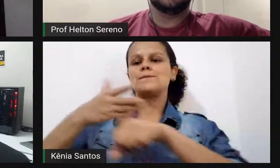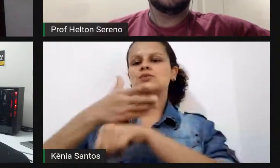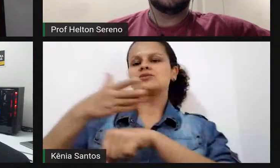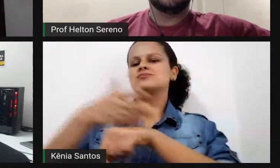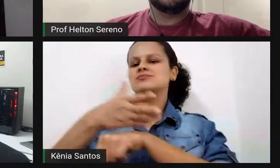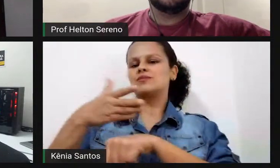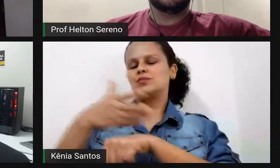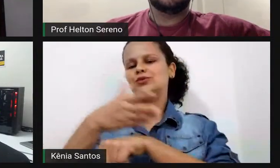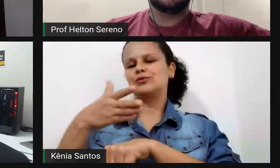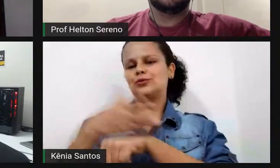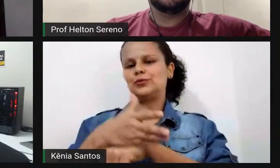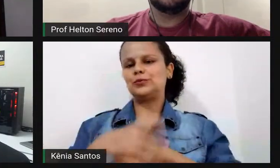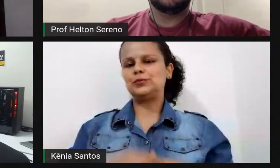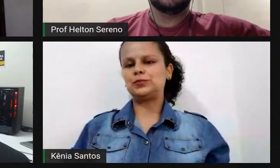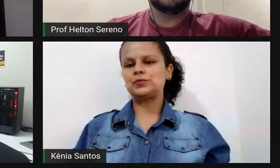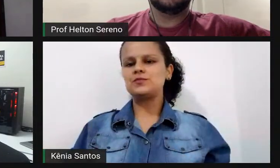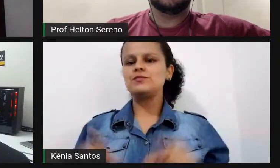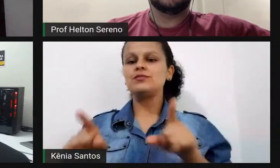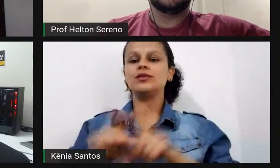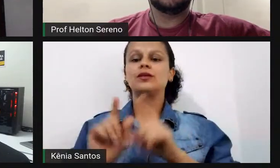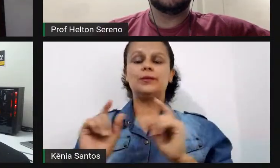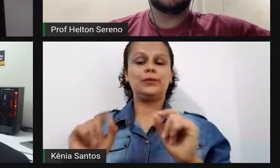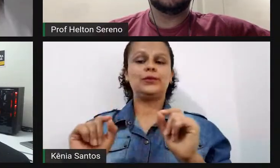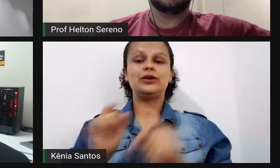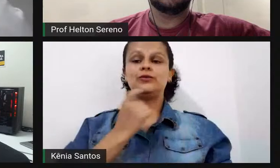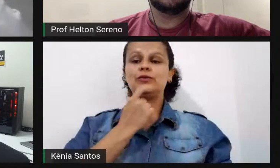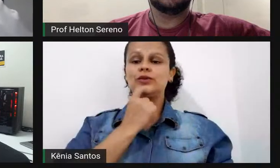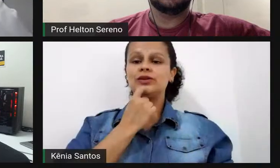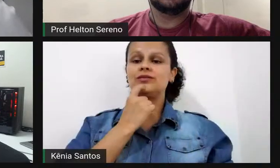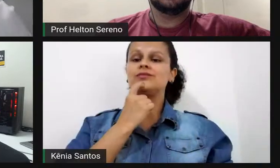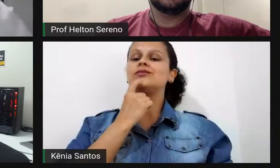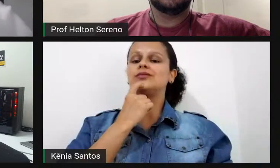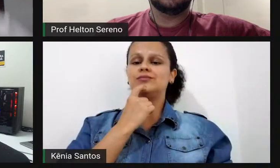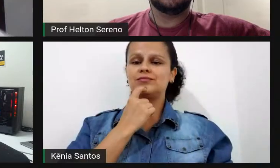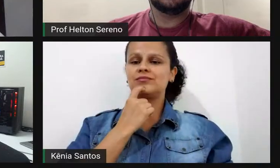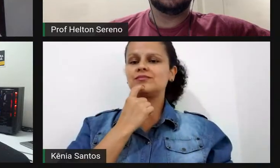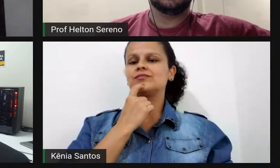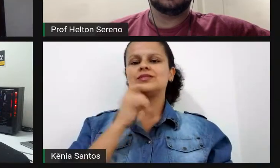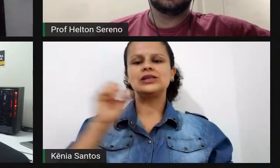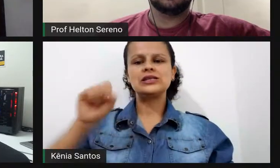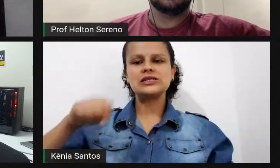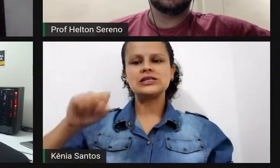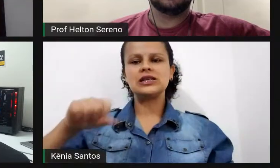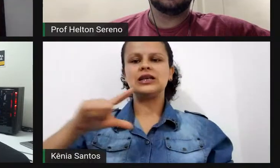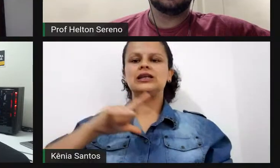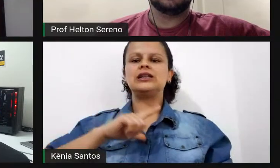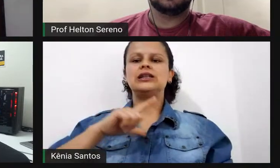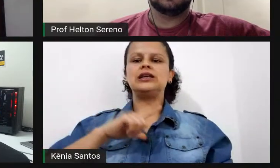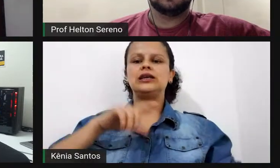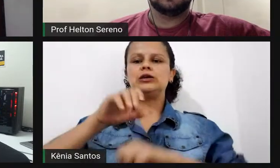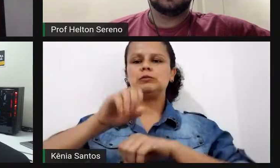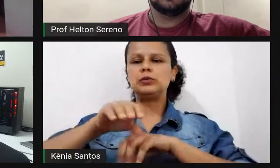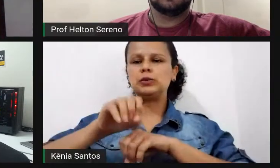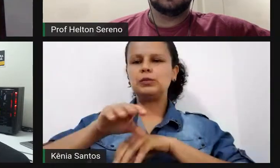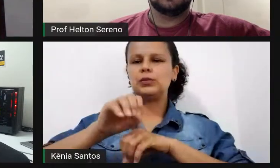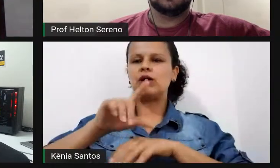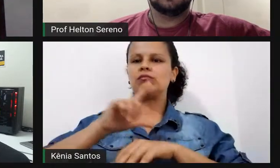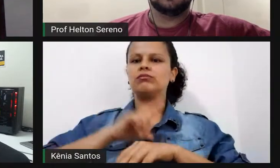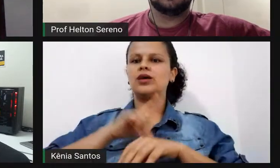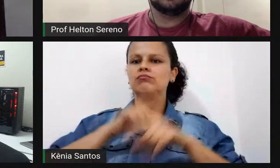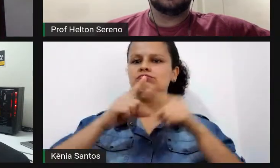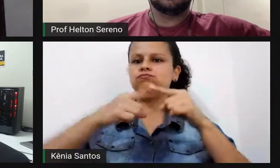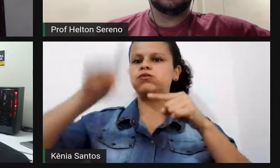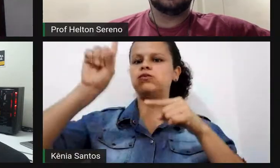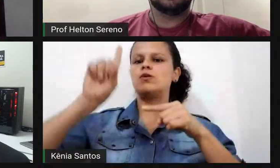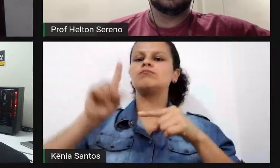E segundo, de fato, a Finlândia se despontou depois do destaque nas avaliações do PISA. Mas os próprios